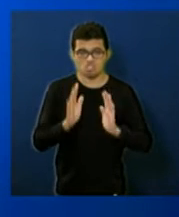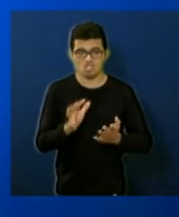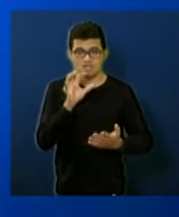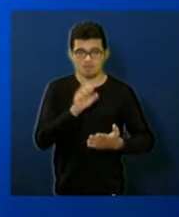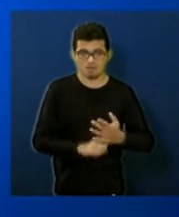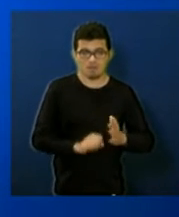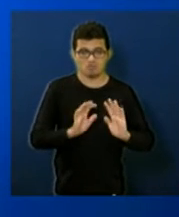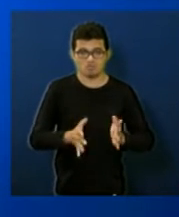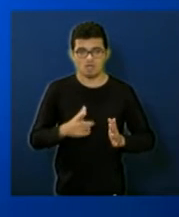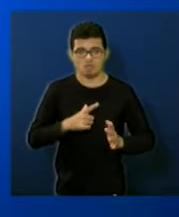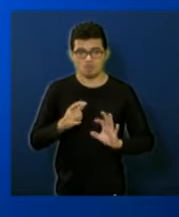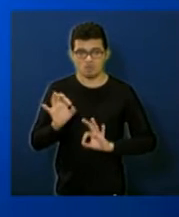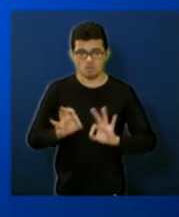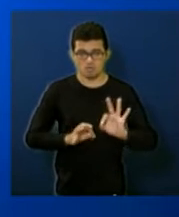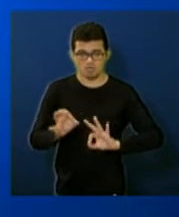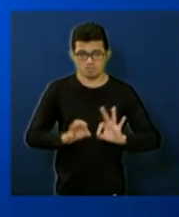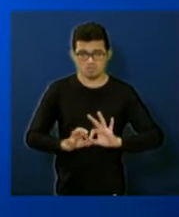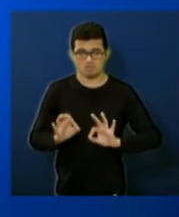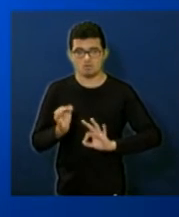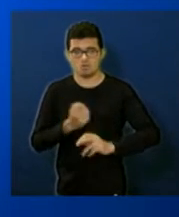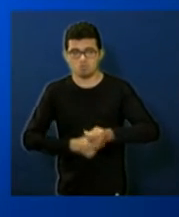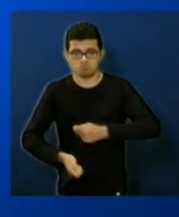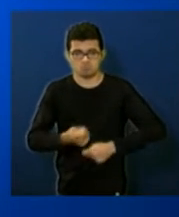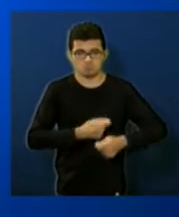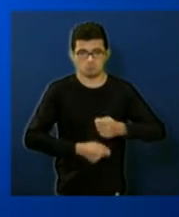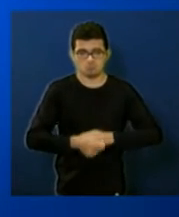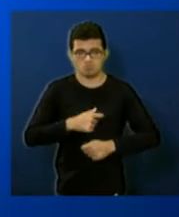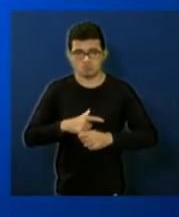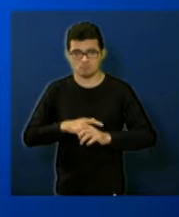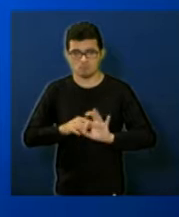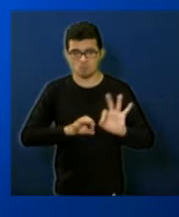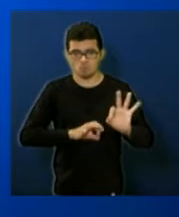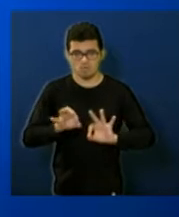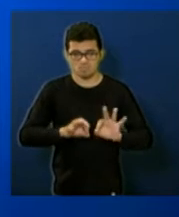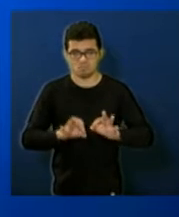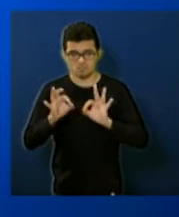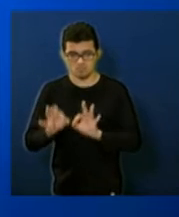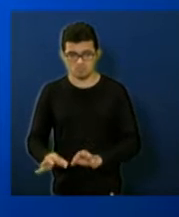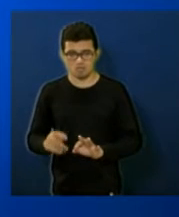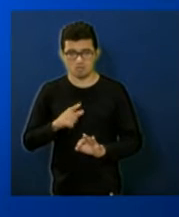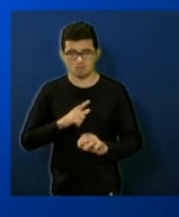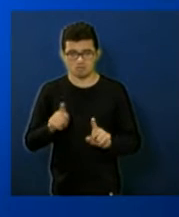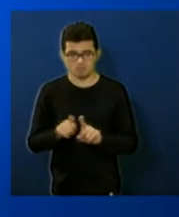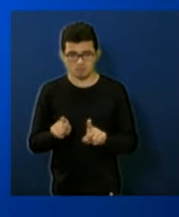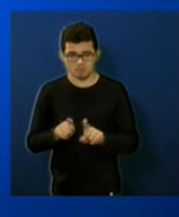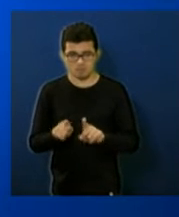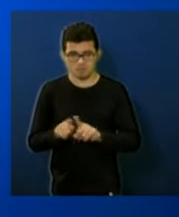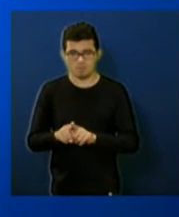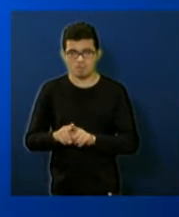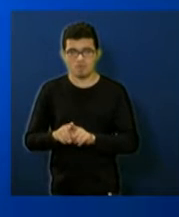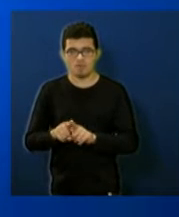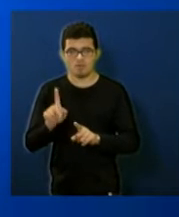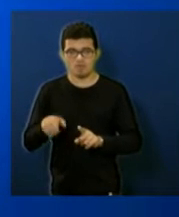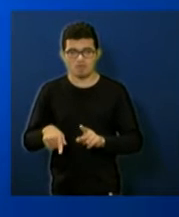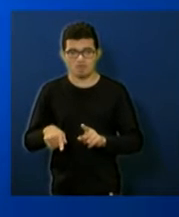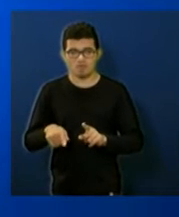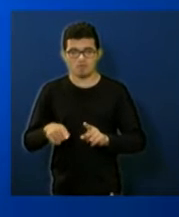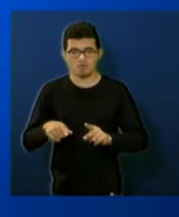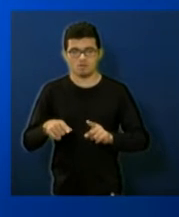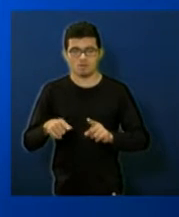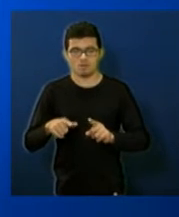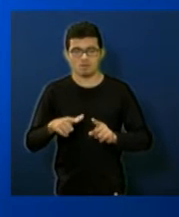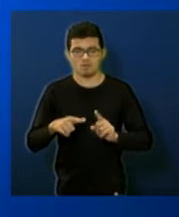organização, articulação, coordenação, integração, execução e avaliação da política municipal de